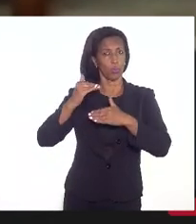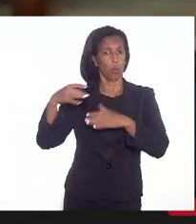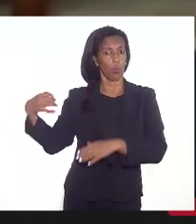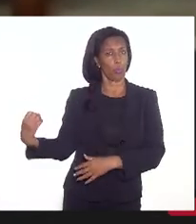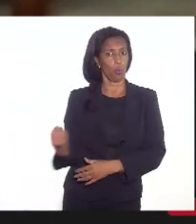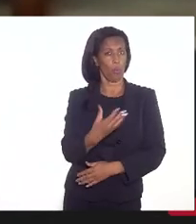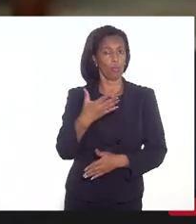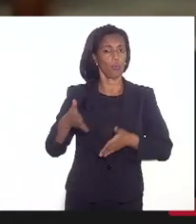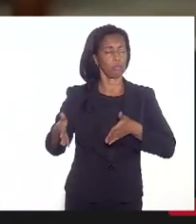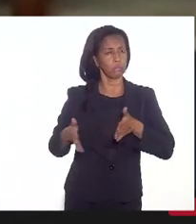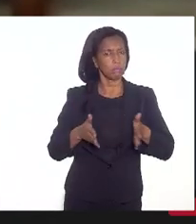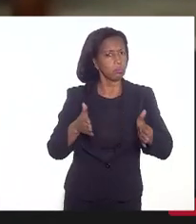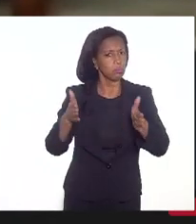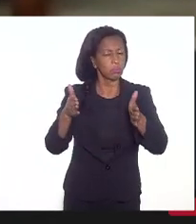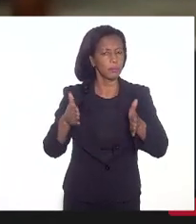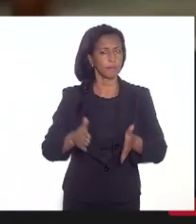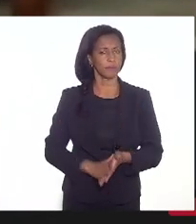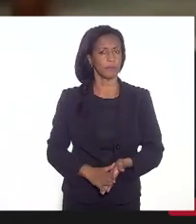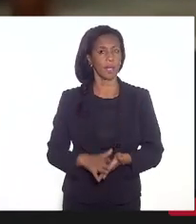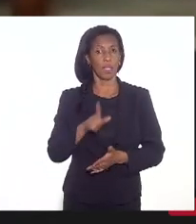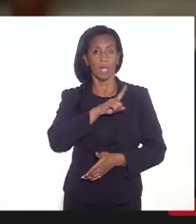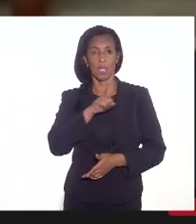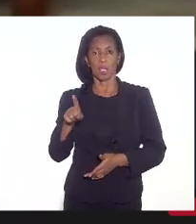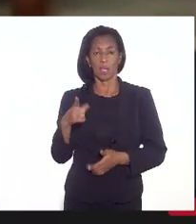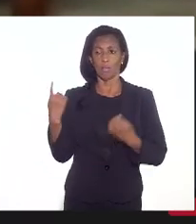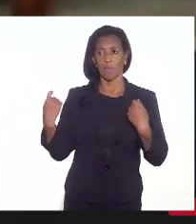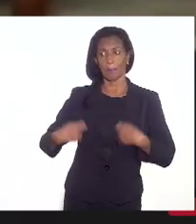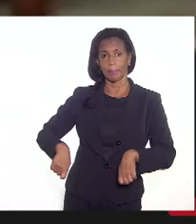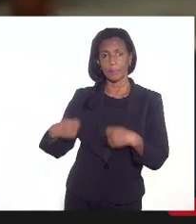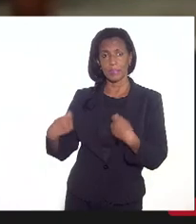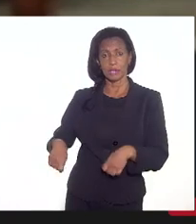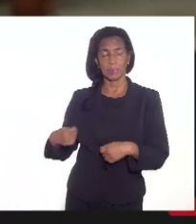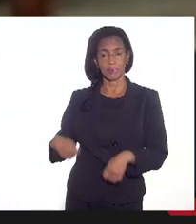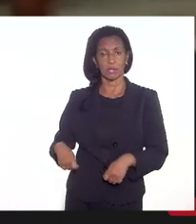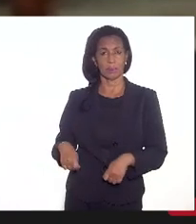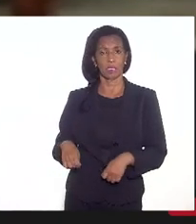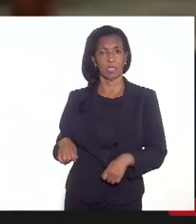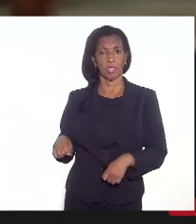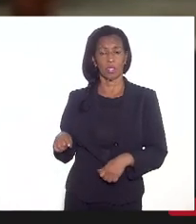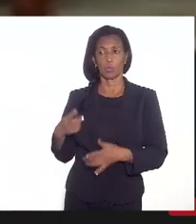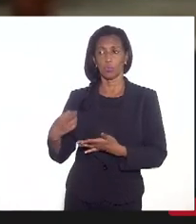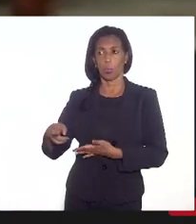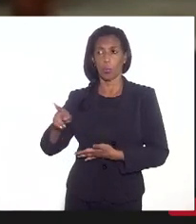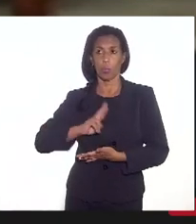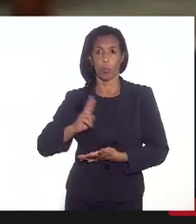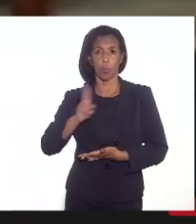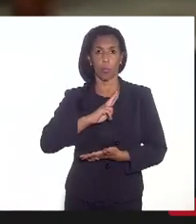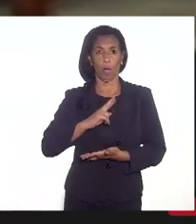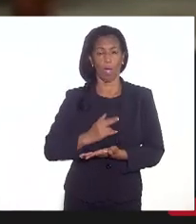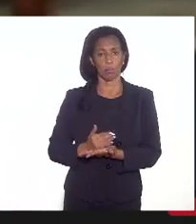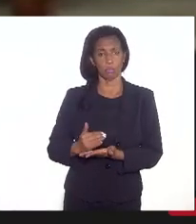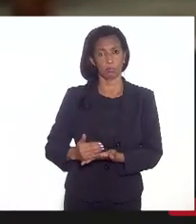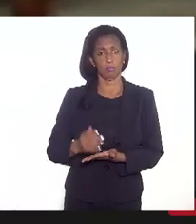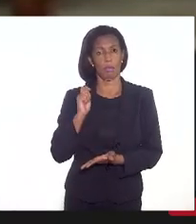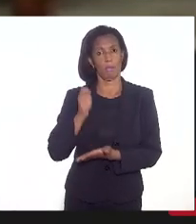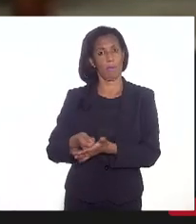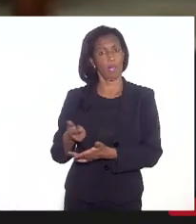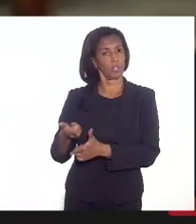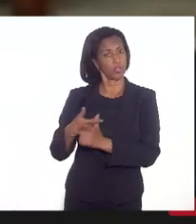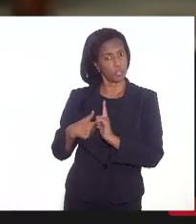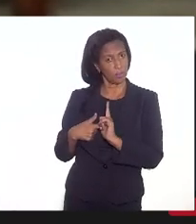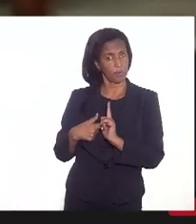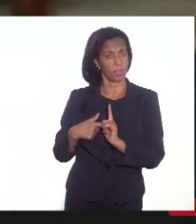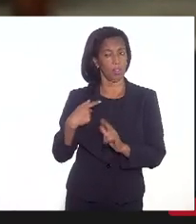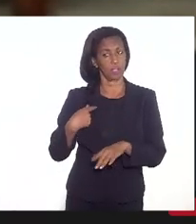e não ficar dependente apenas dos seus resultados primários para pagar a dívida. Nós estamos